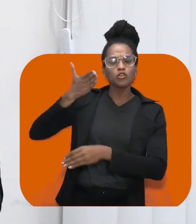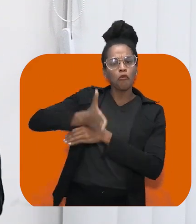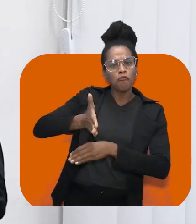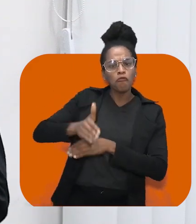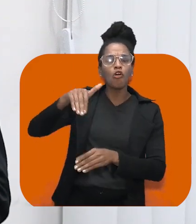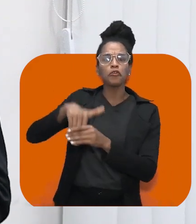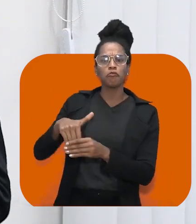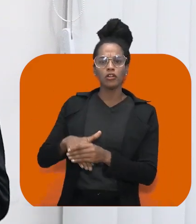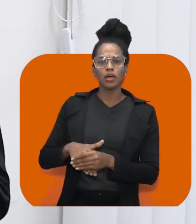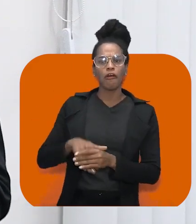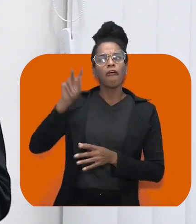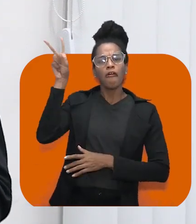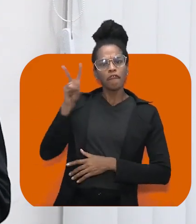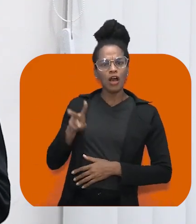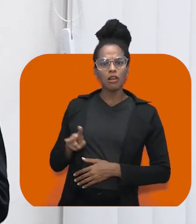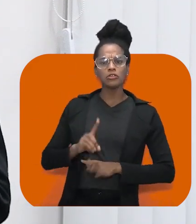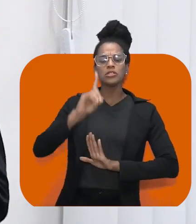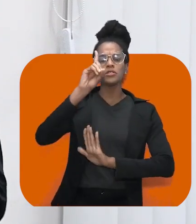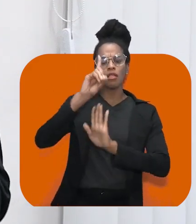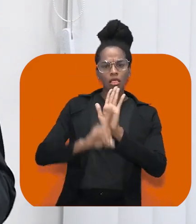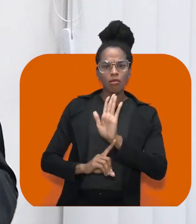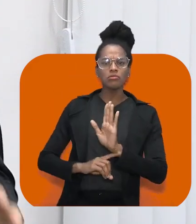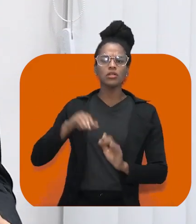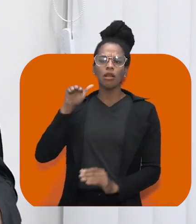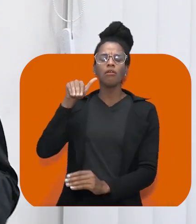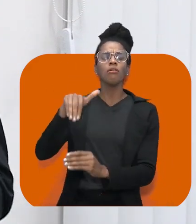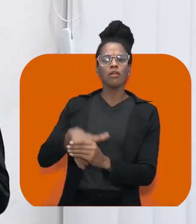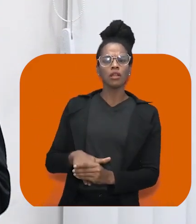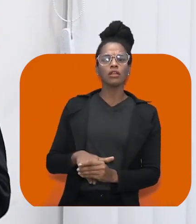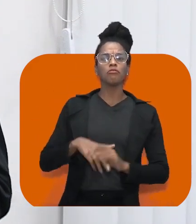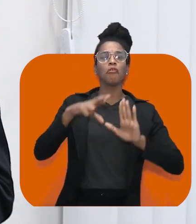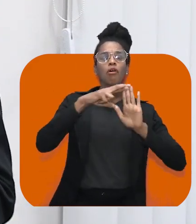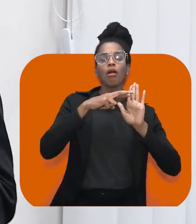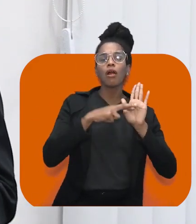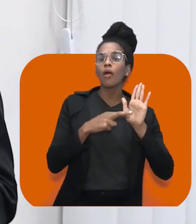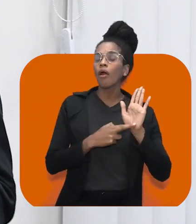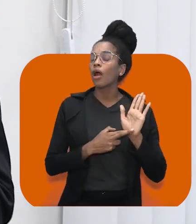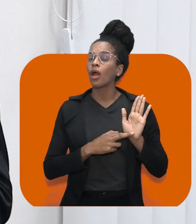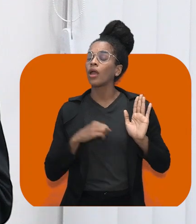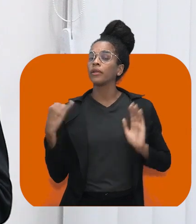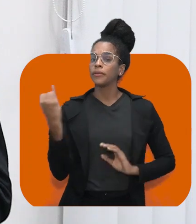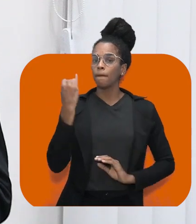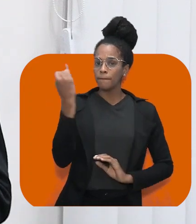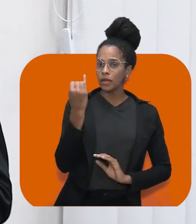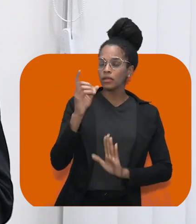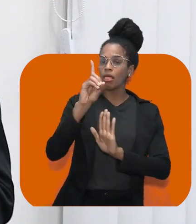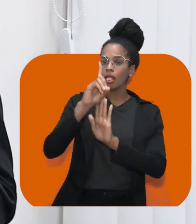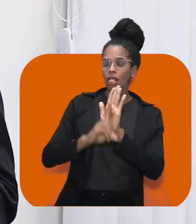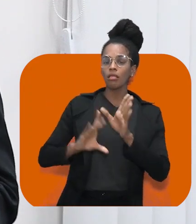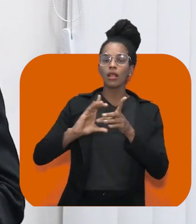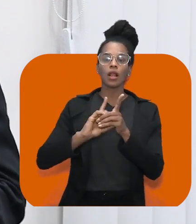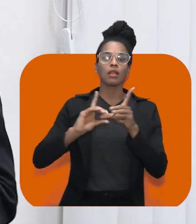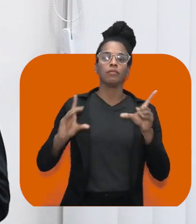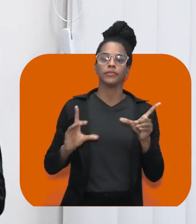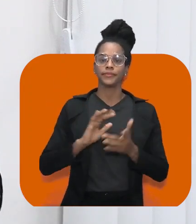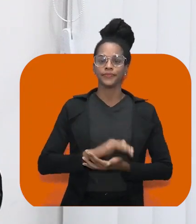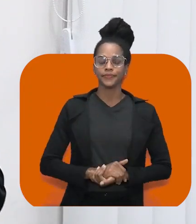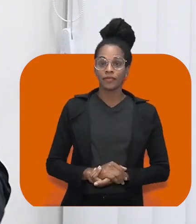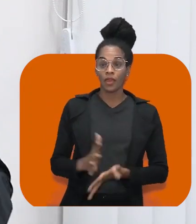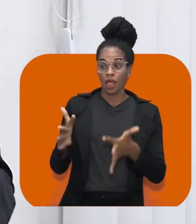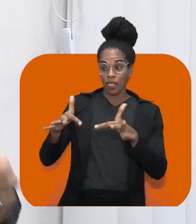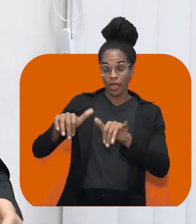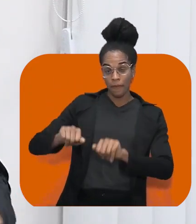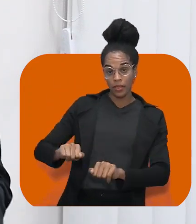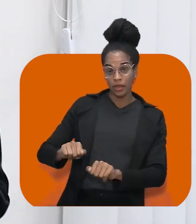democrático. Encerradas as votações, o trabalho permanece exigindo que os promotores e promotoras de Pernambuco